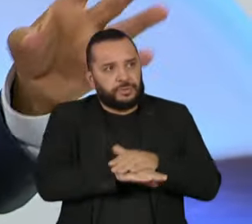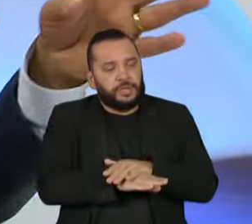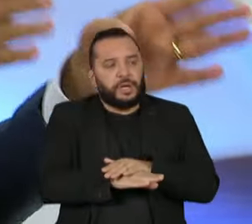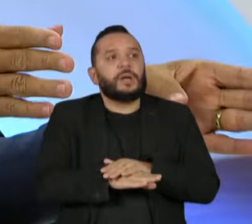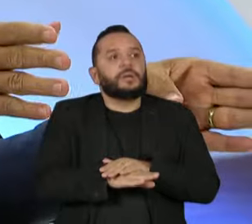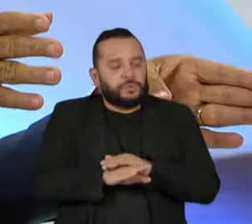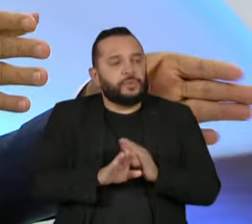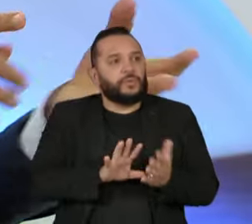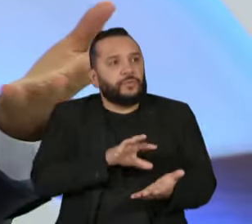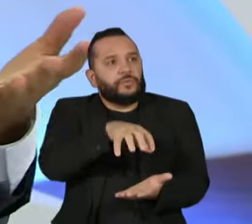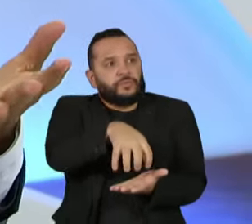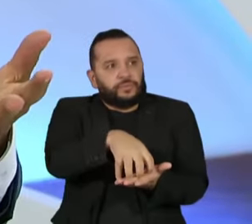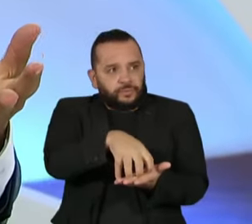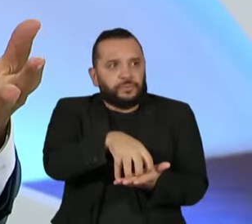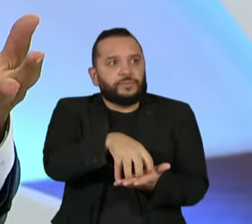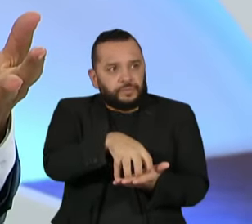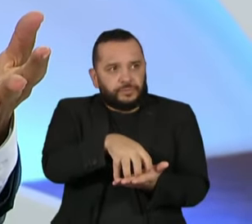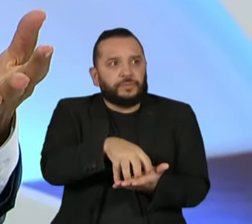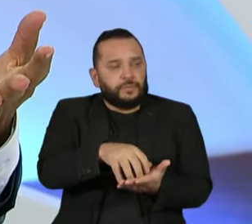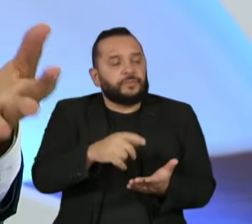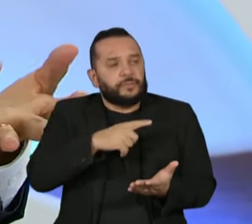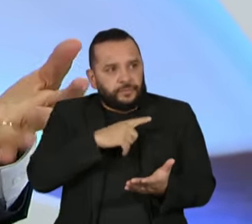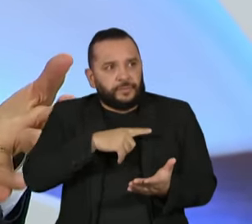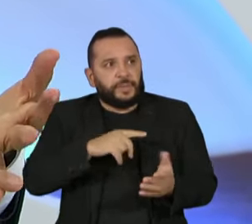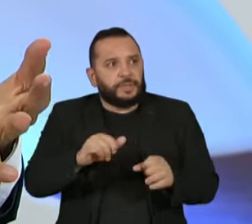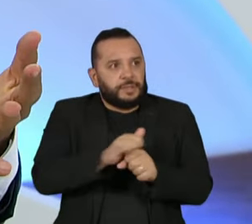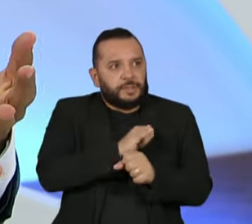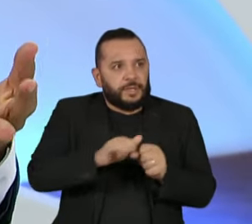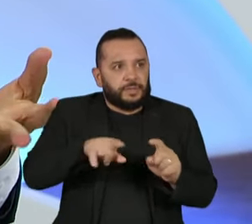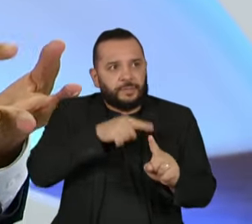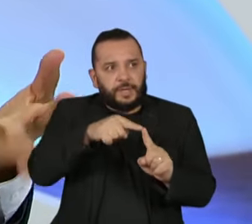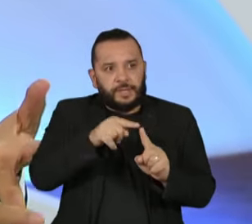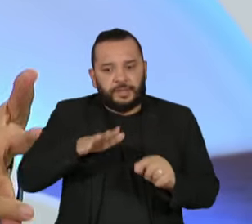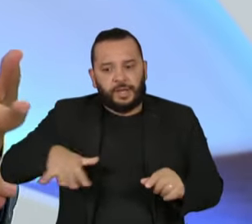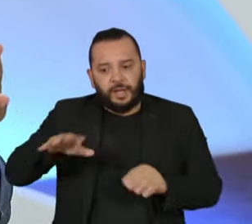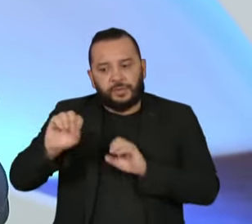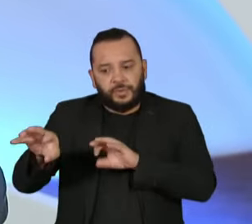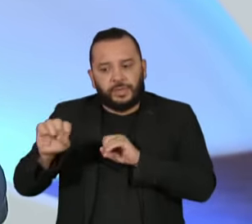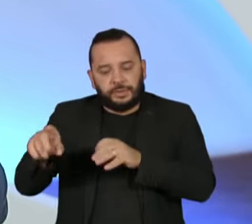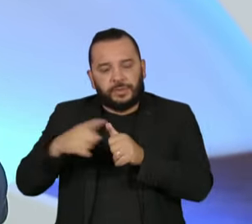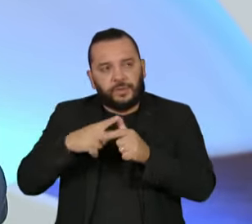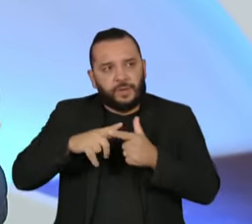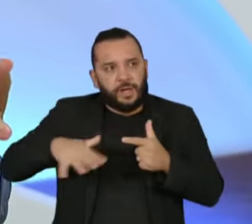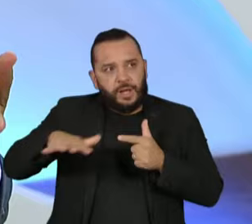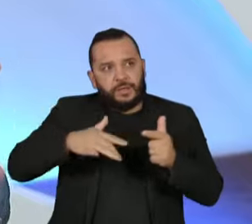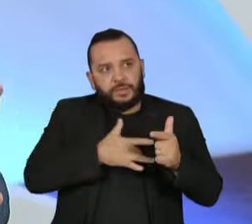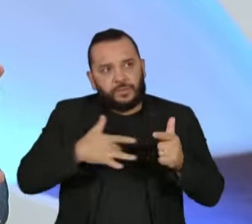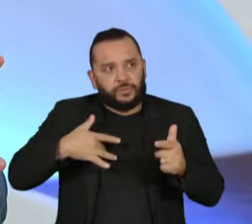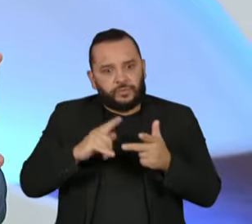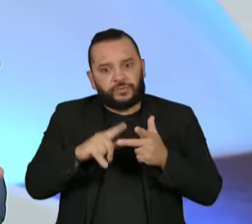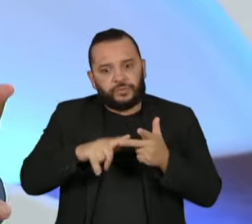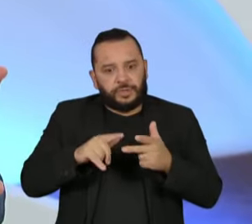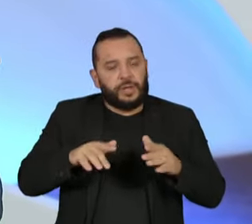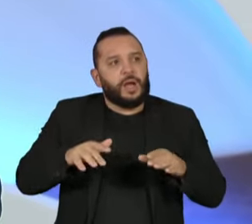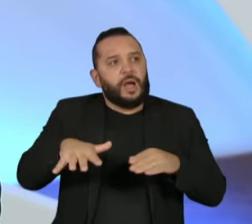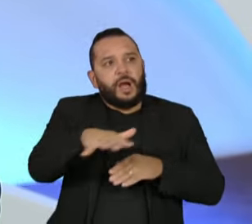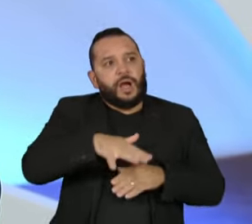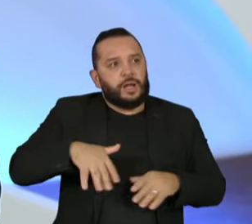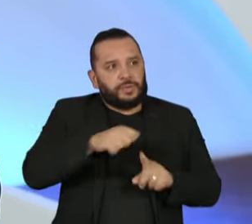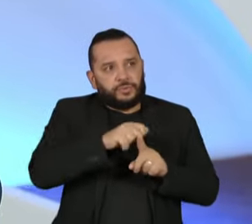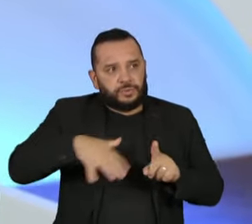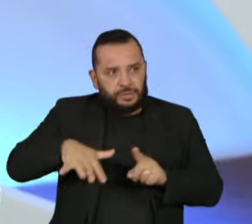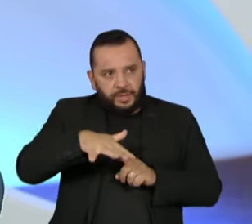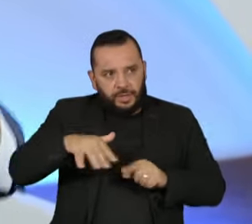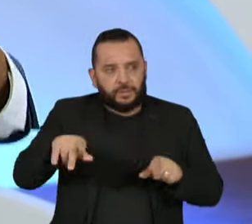uma estratégia e metas para a educação, para a saúde, para o social, agora teremos